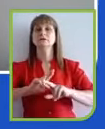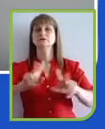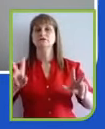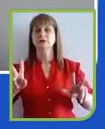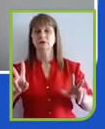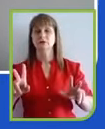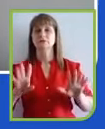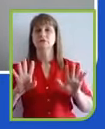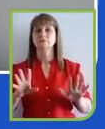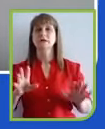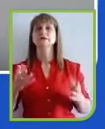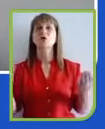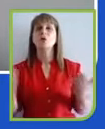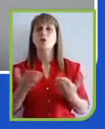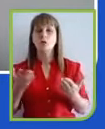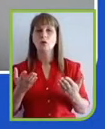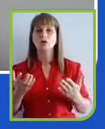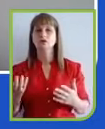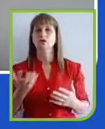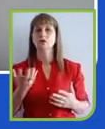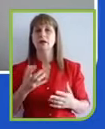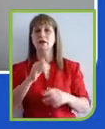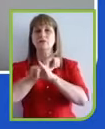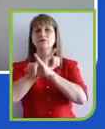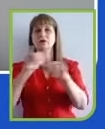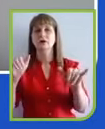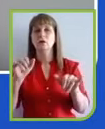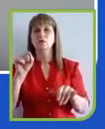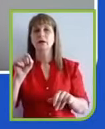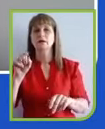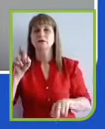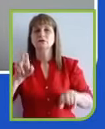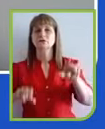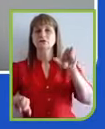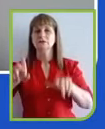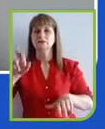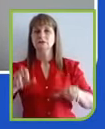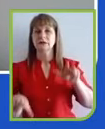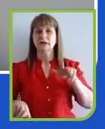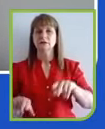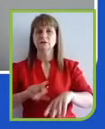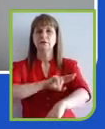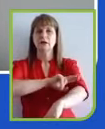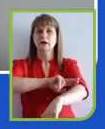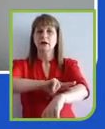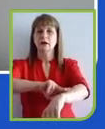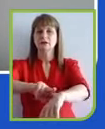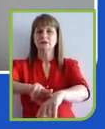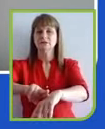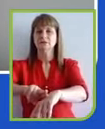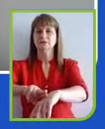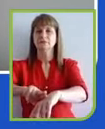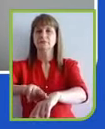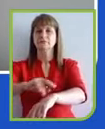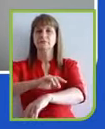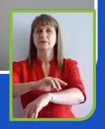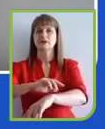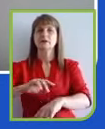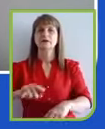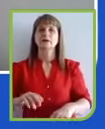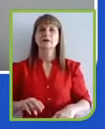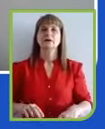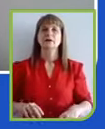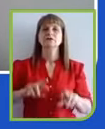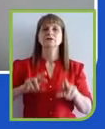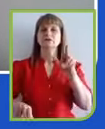hoje. E, especificamente em diversidade, eu queria falar sobre raça, sobre diversidade racial, que dominou as conversas aí nas últimas